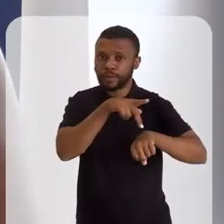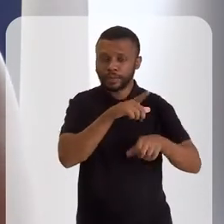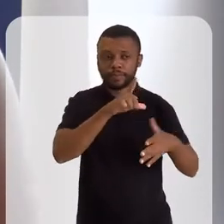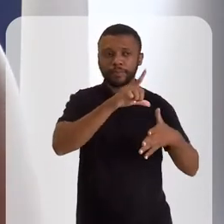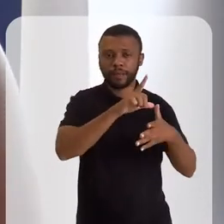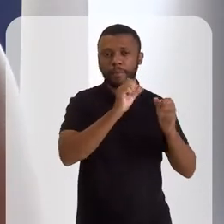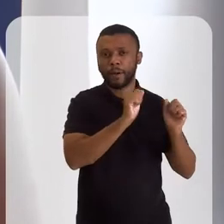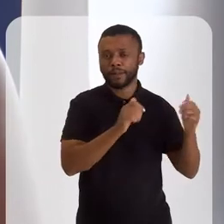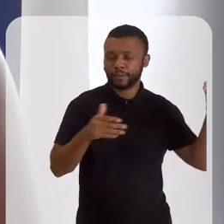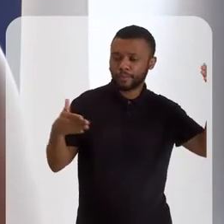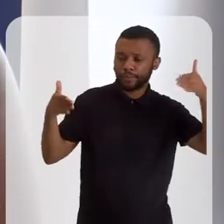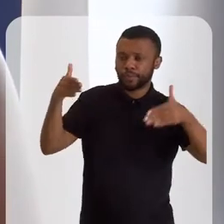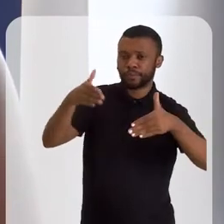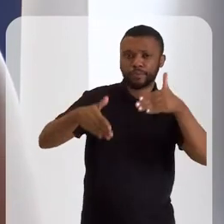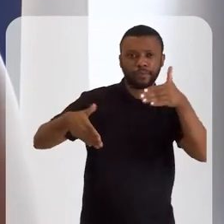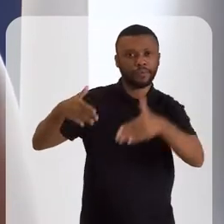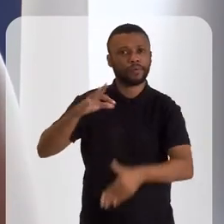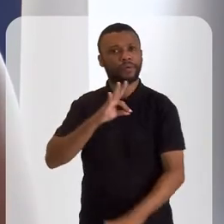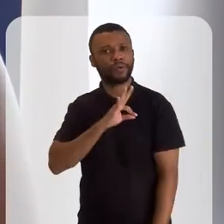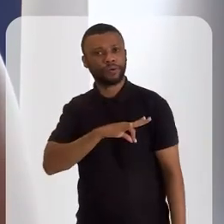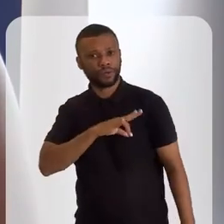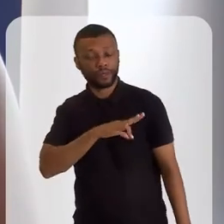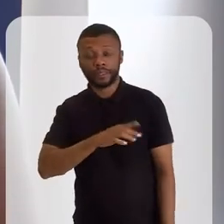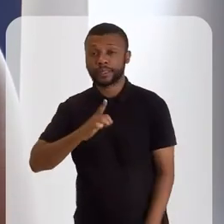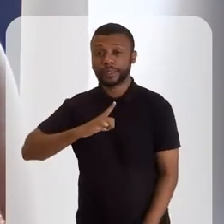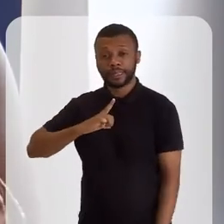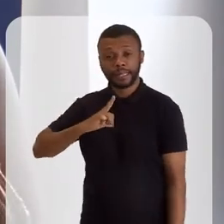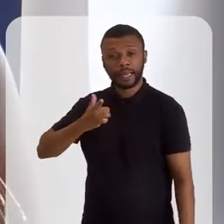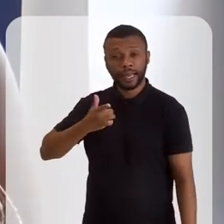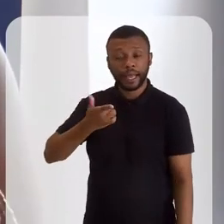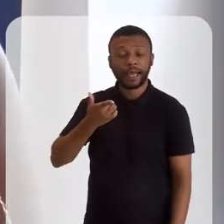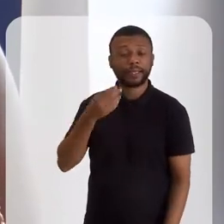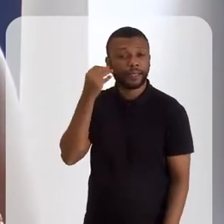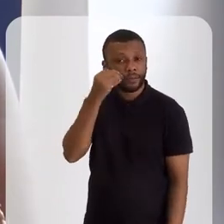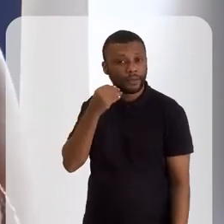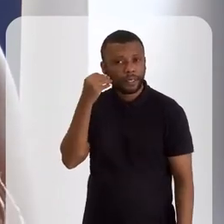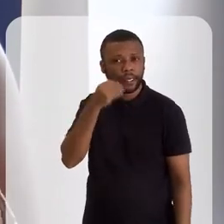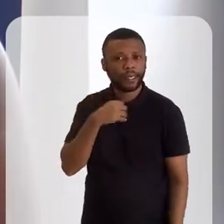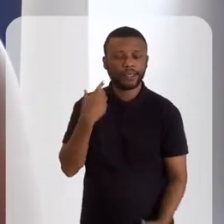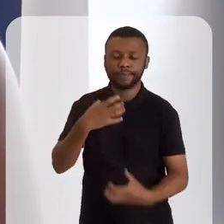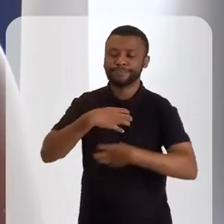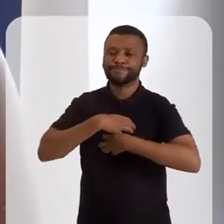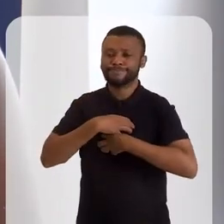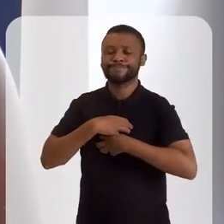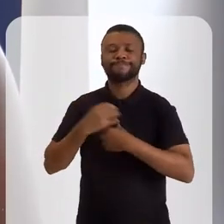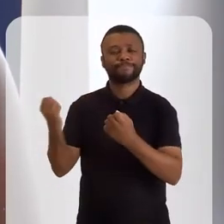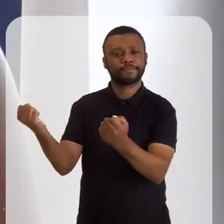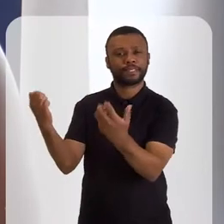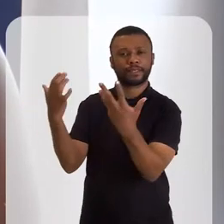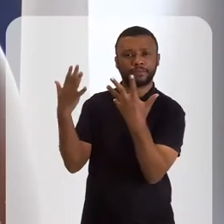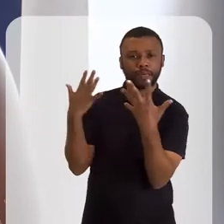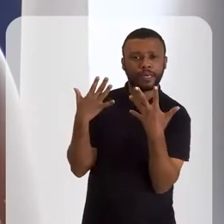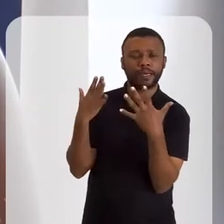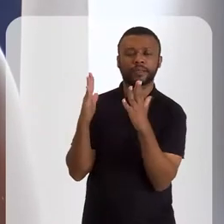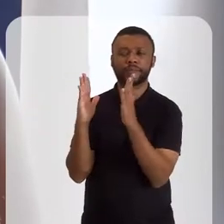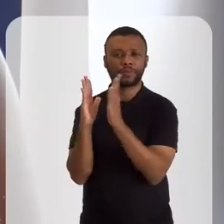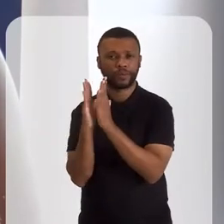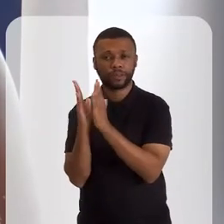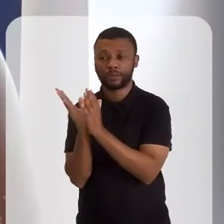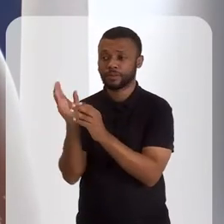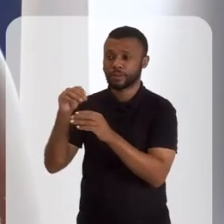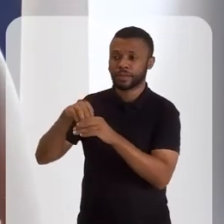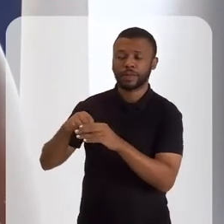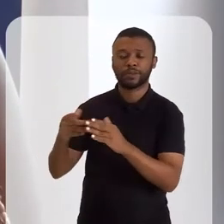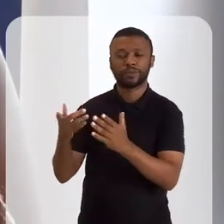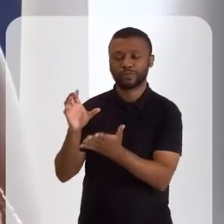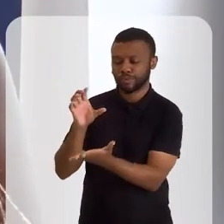Latina podem ir até o Chile e ter essa experiência de receber todas as emanações e todas as bênçãos e fazer suas orações dentro